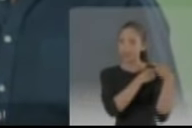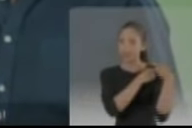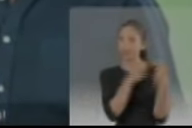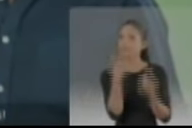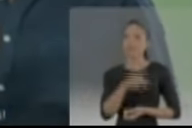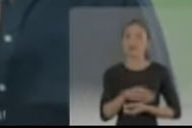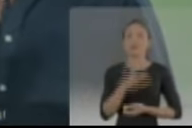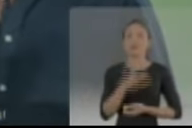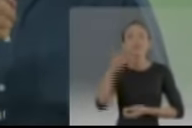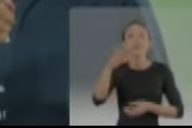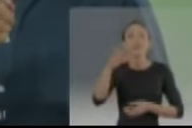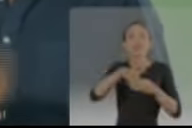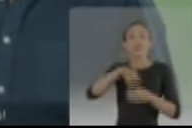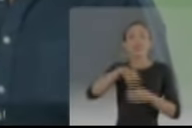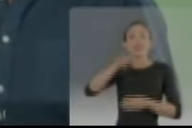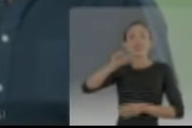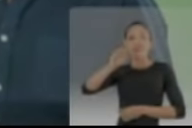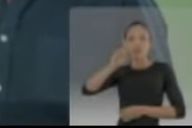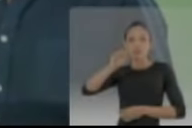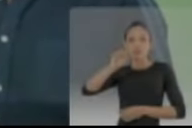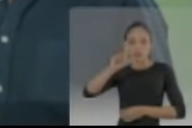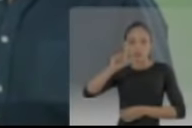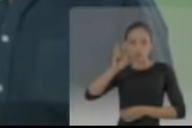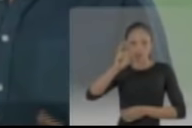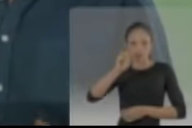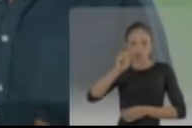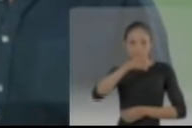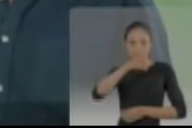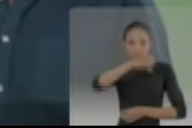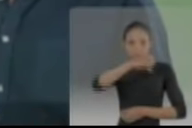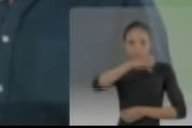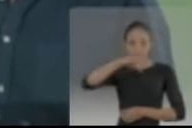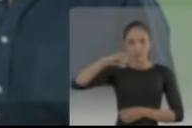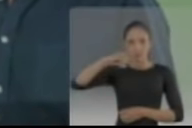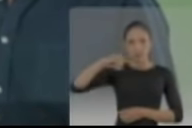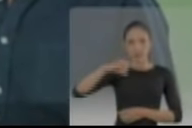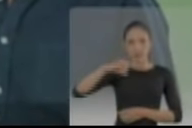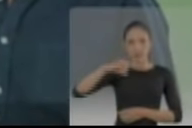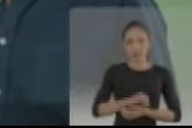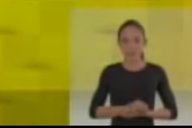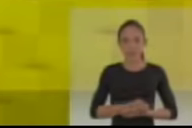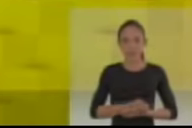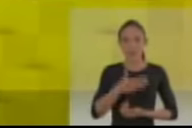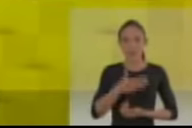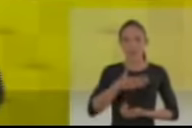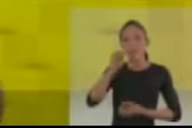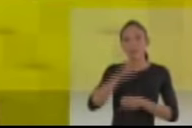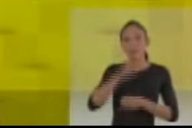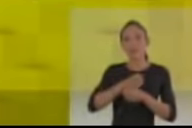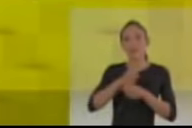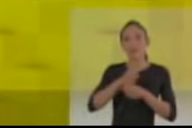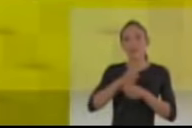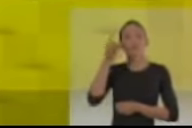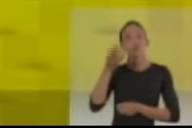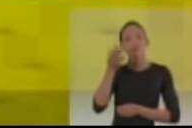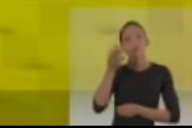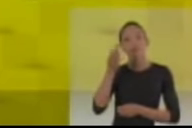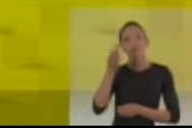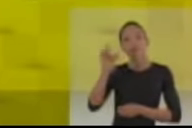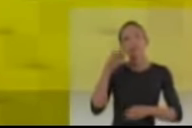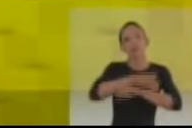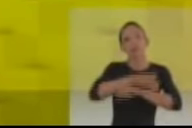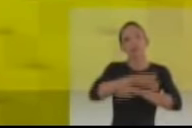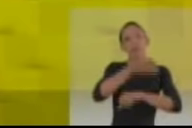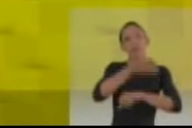mudança passa por você. Peço seu voto. Adalto Antuin, 9090. Nos meus oito anos como deputado federal,